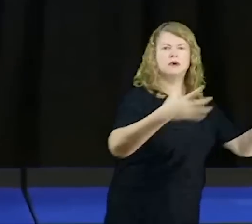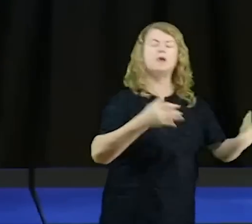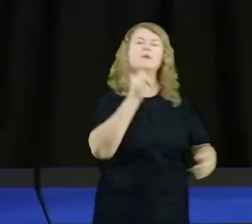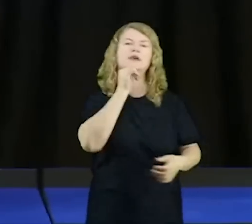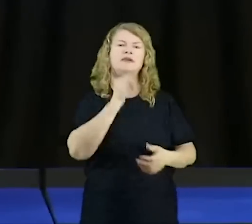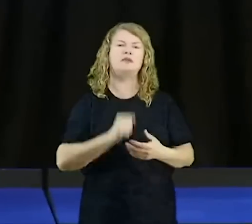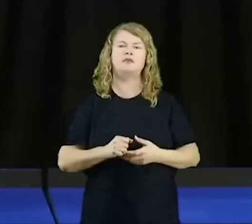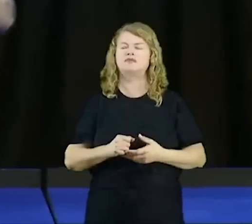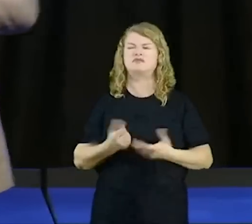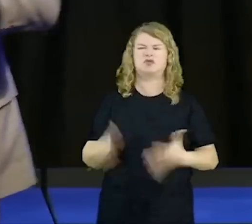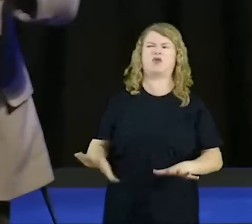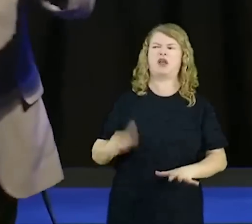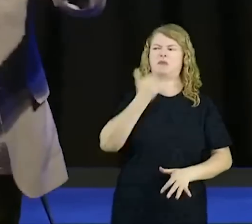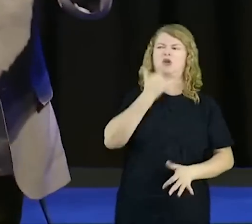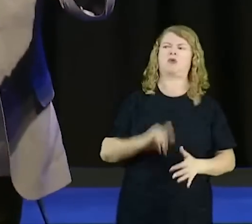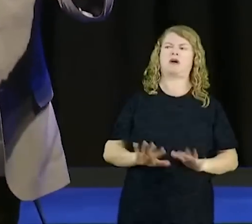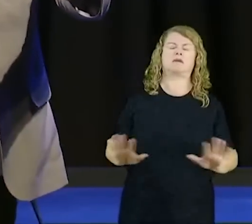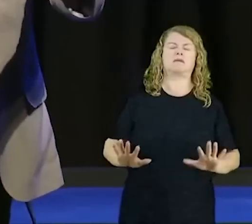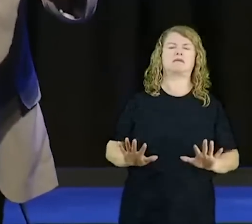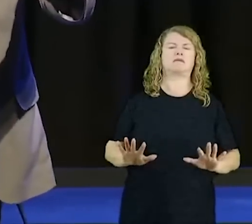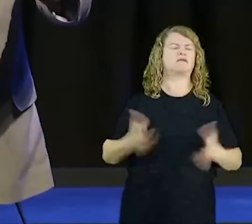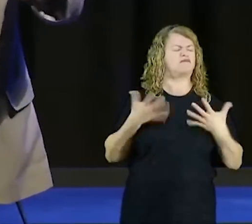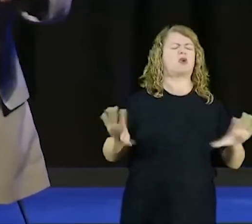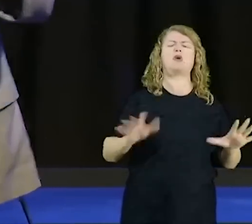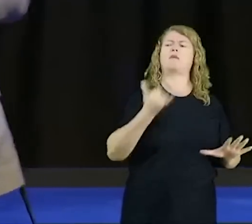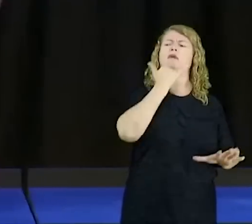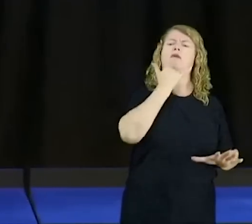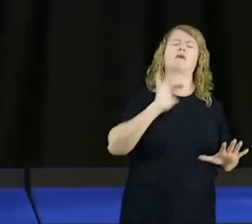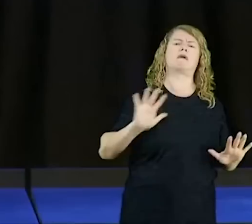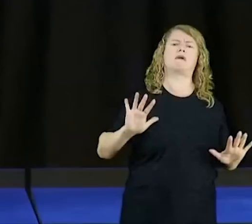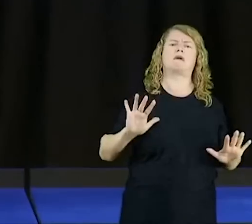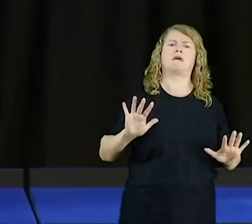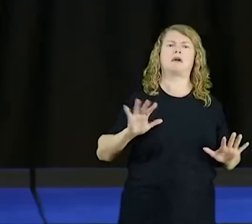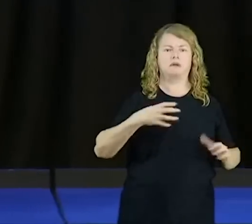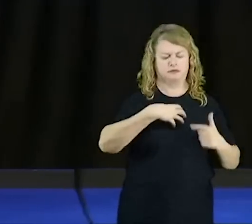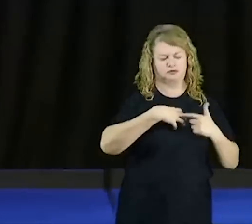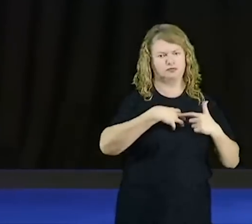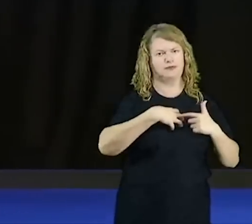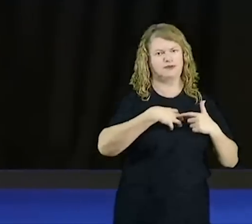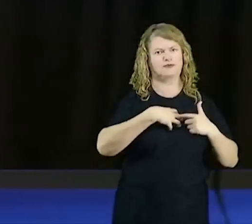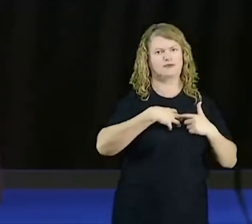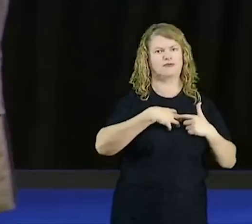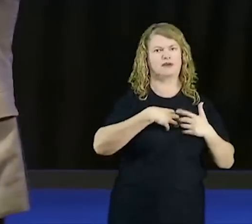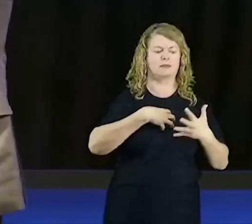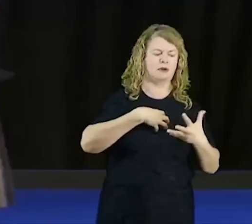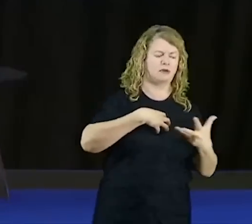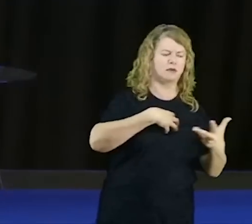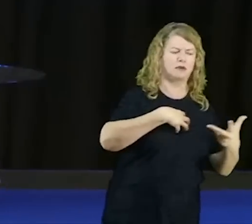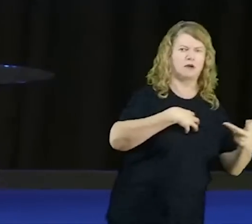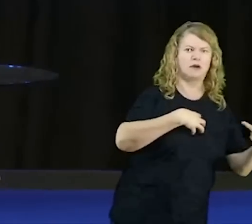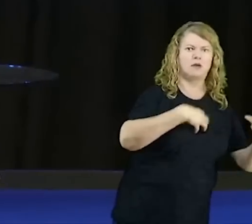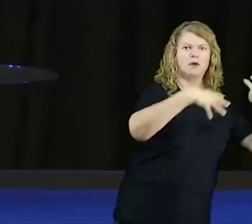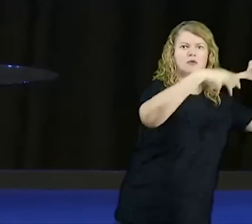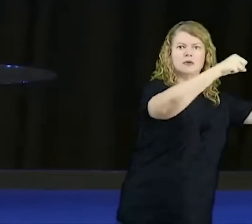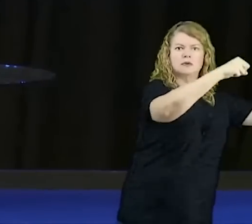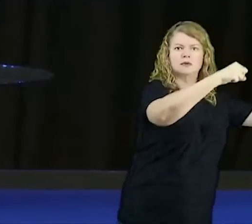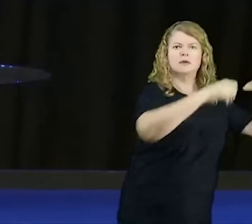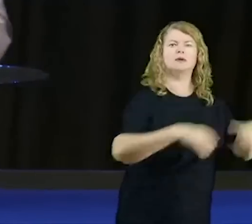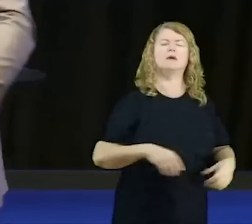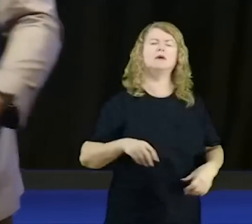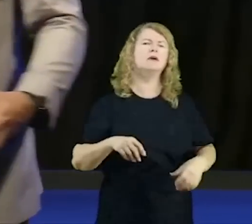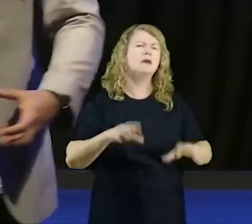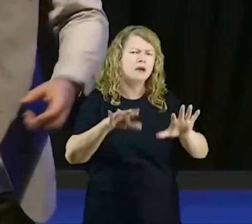Então, eles parasitam. Pensa num parasita. Sabe o que significa a palavra parasita? Aquele que come na mesa do outro. Isso que é um